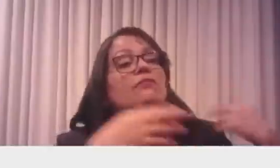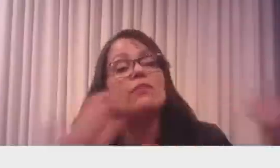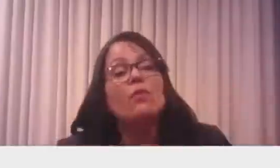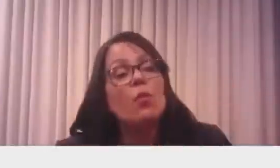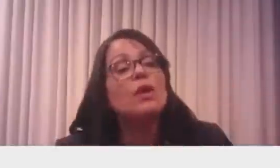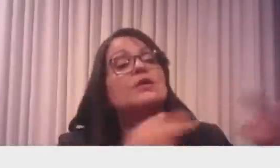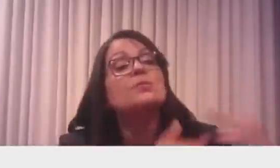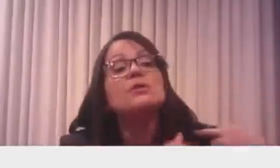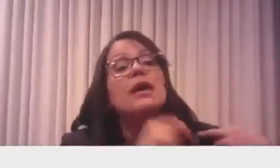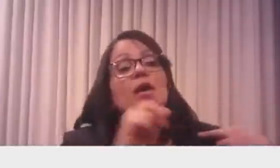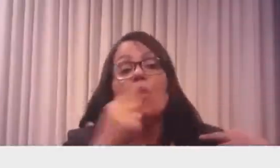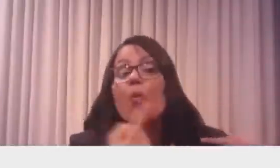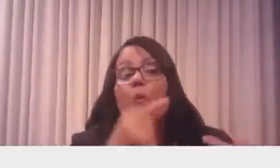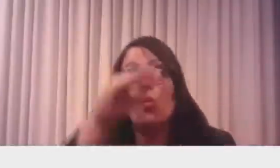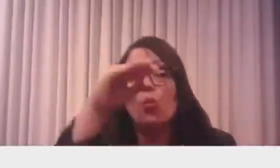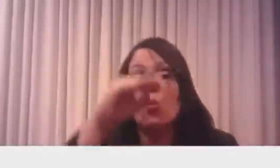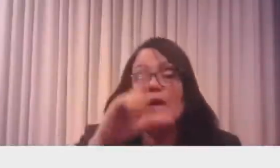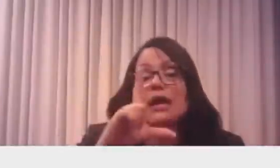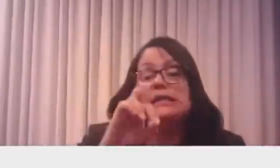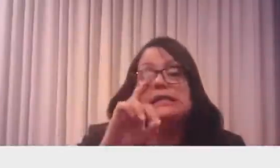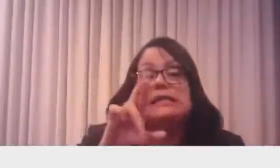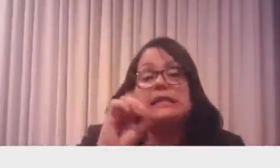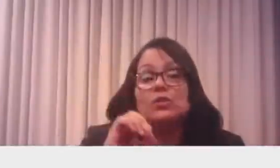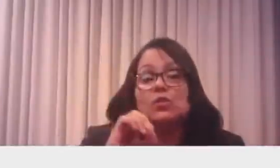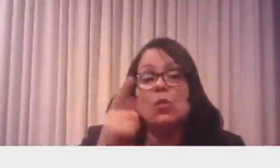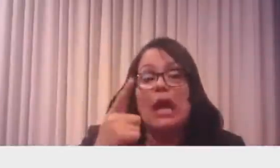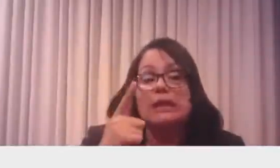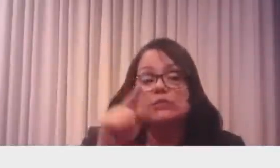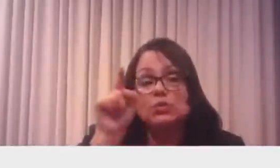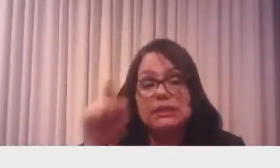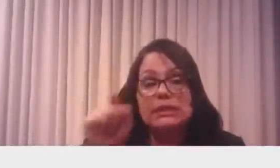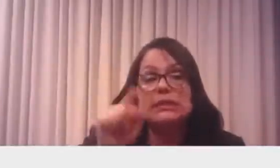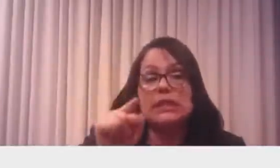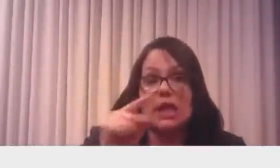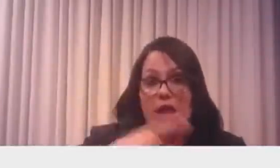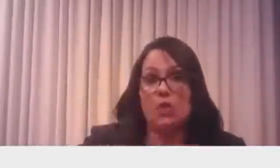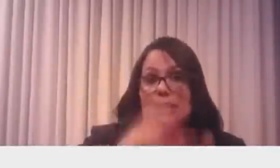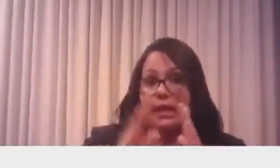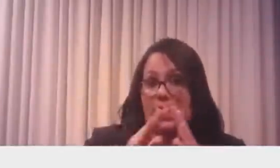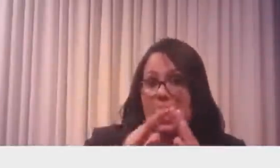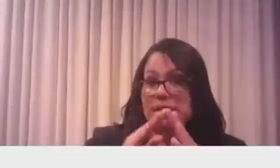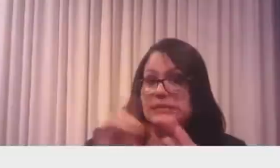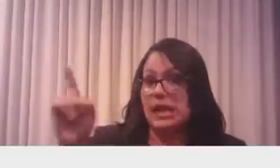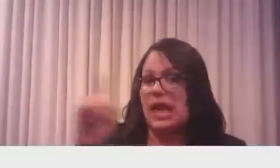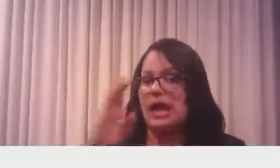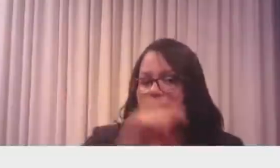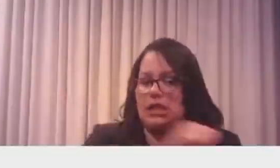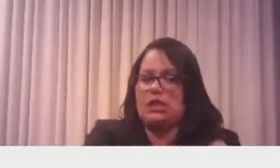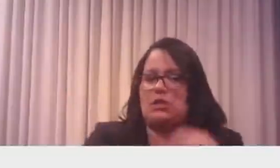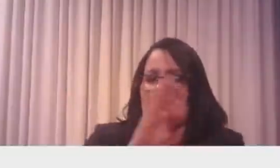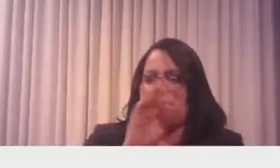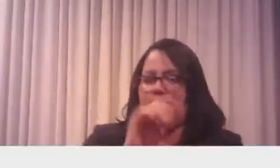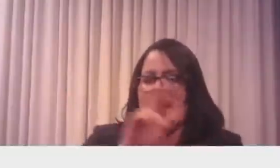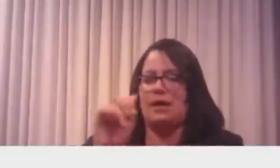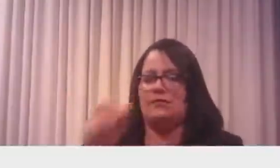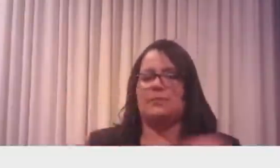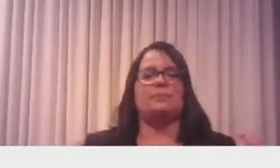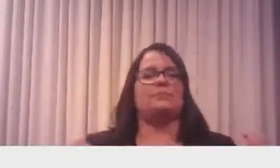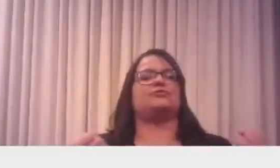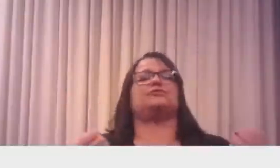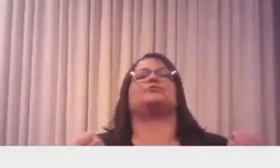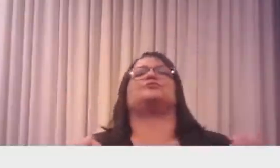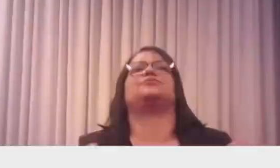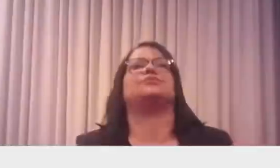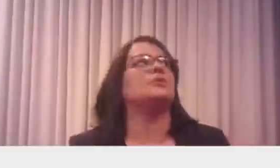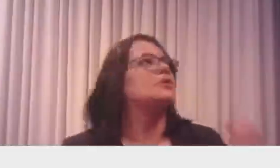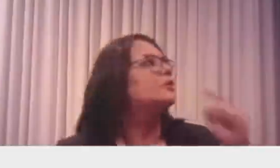Eu quero que o cara chegue lá na Barra da Tijuca, onde tem uma casa lá, tem duas casas lá, que a pessoa chegue lá no posto e veja quanto a pagão de imposto federal.